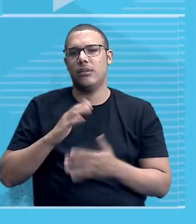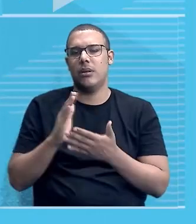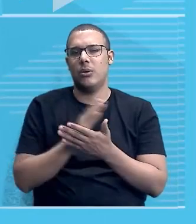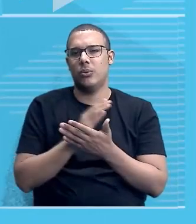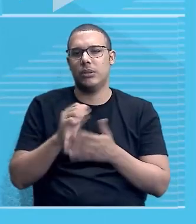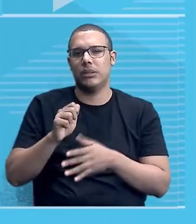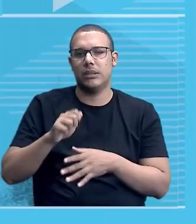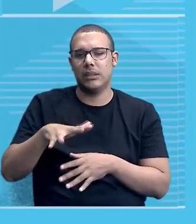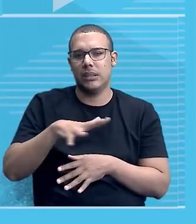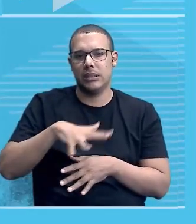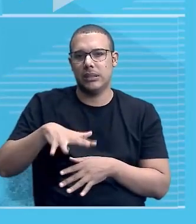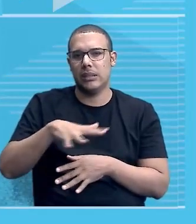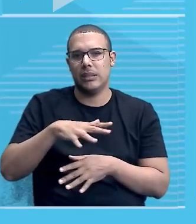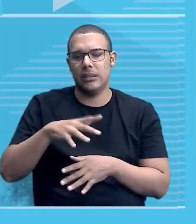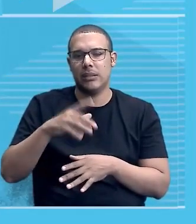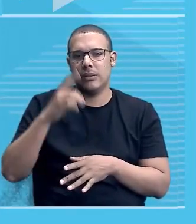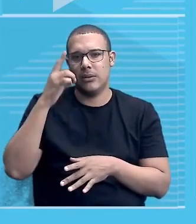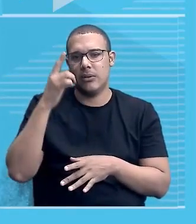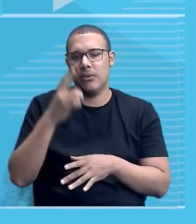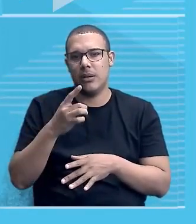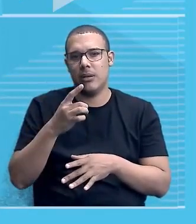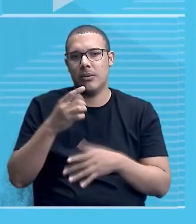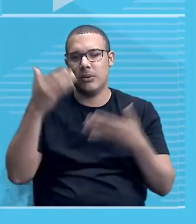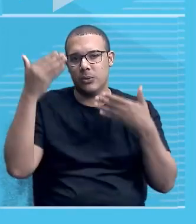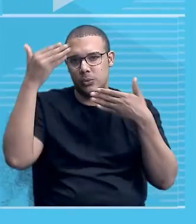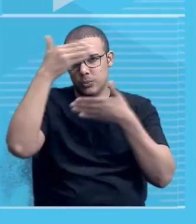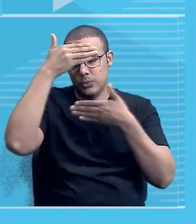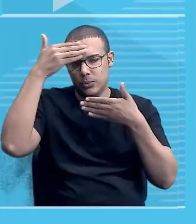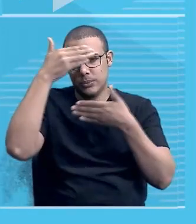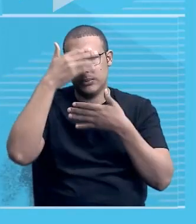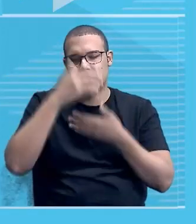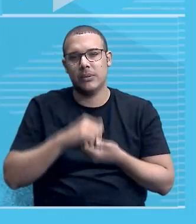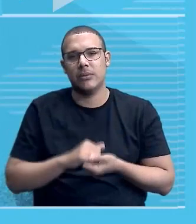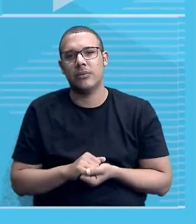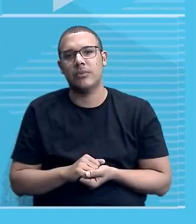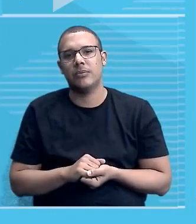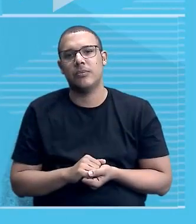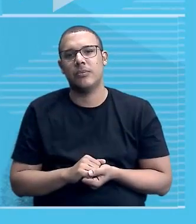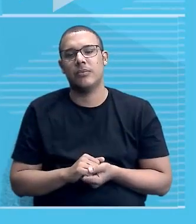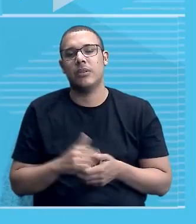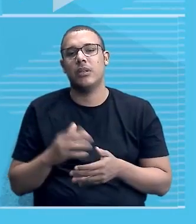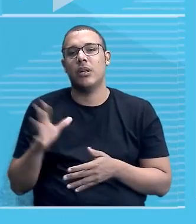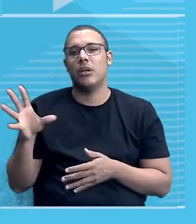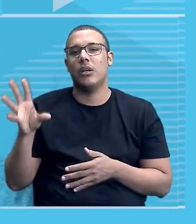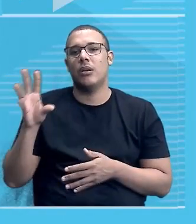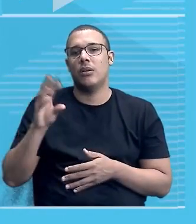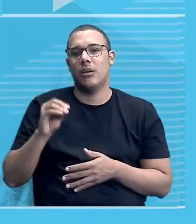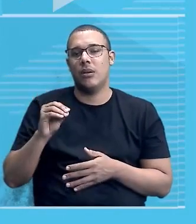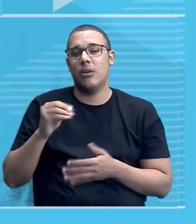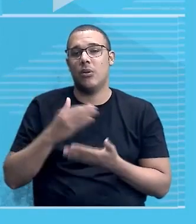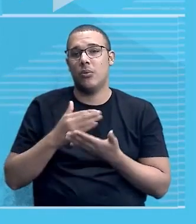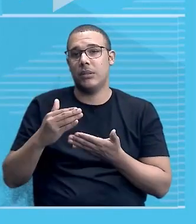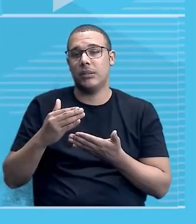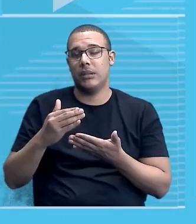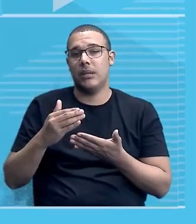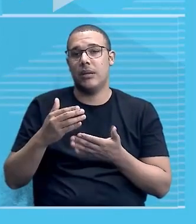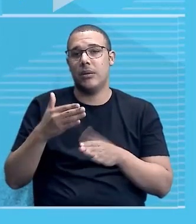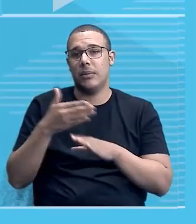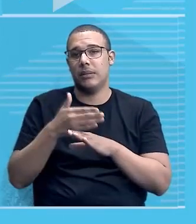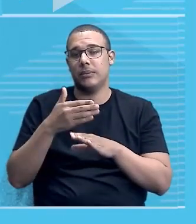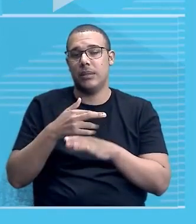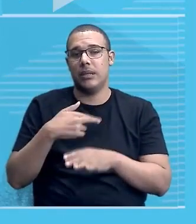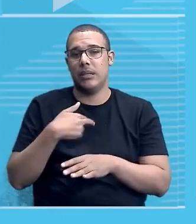que foram ocupadas pelos muçulmanos, né? Então, os africanos se converteram ao islamismo, né?